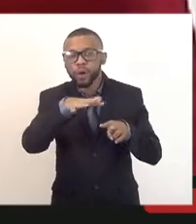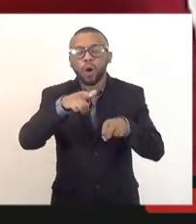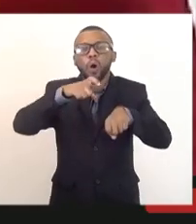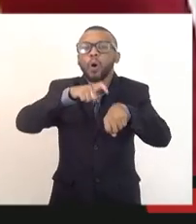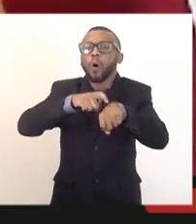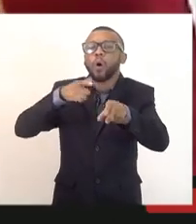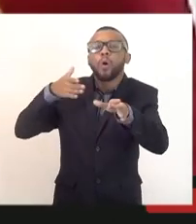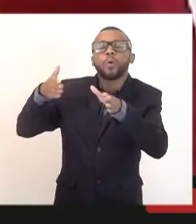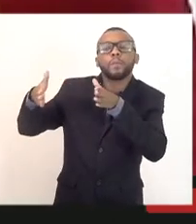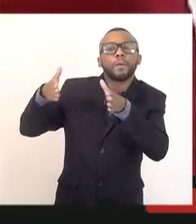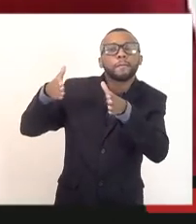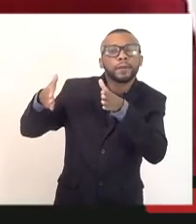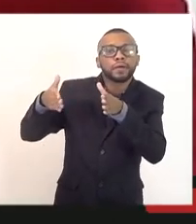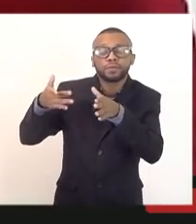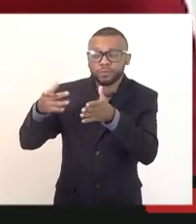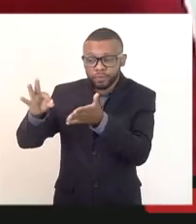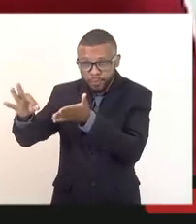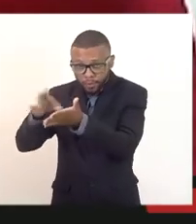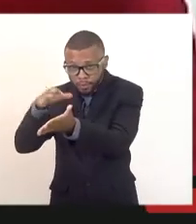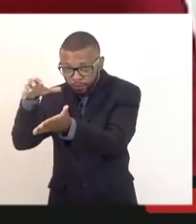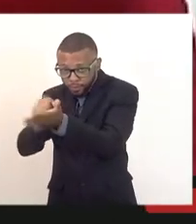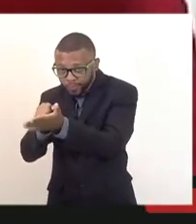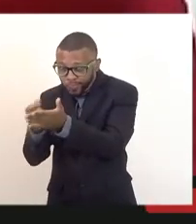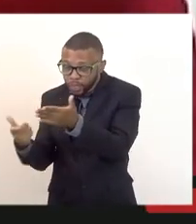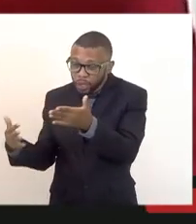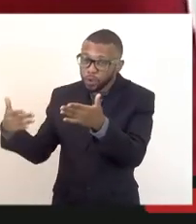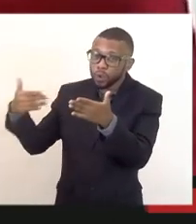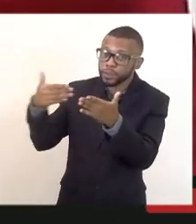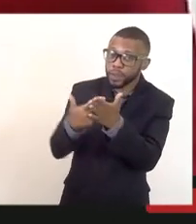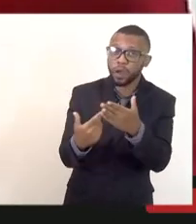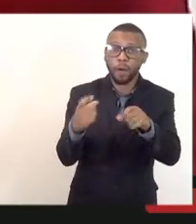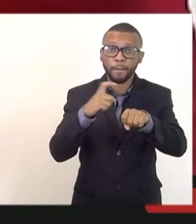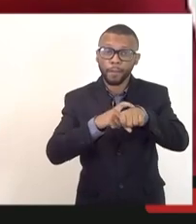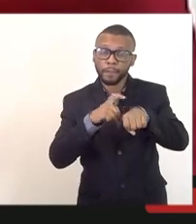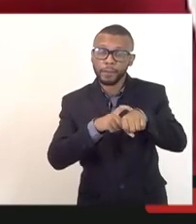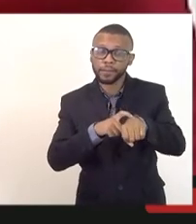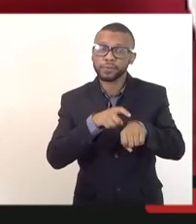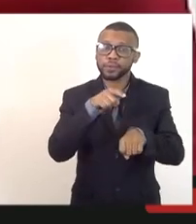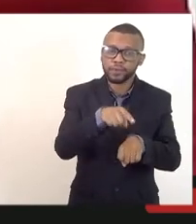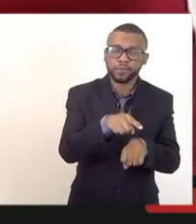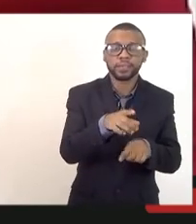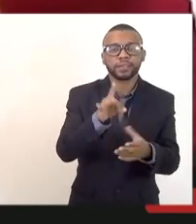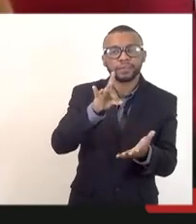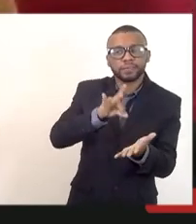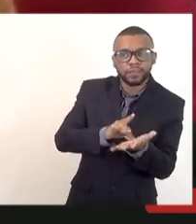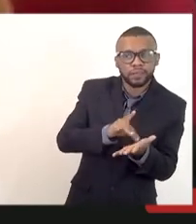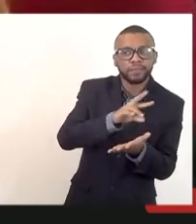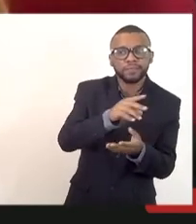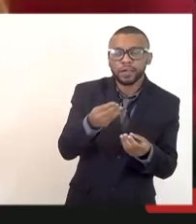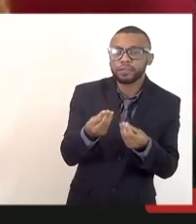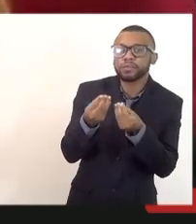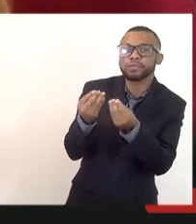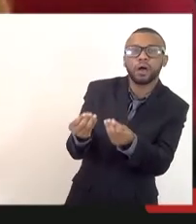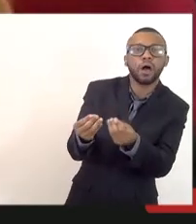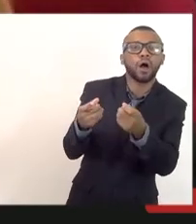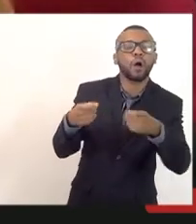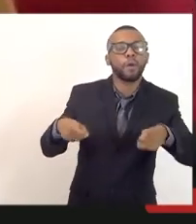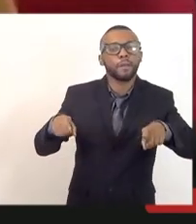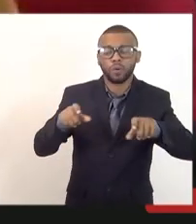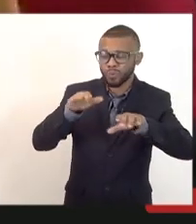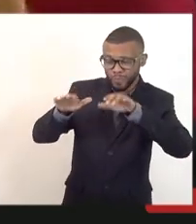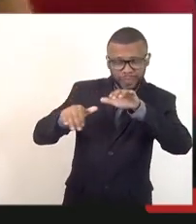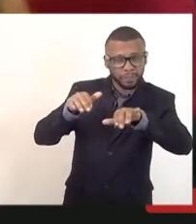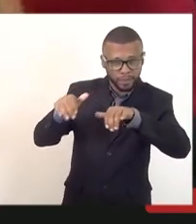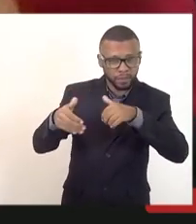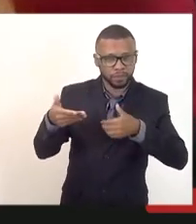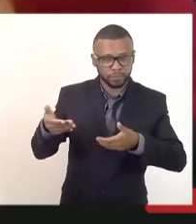entre o momento que você se inscreveu e o momento que efetivamente vai se dar o seu chamamento.